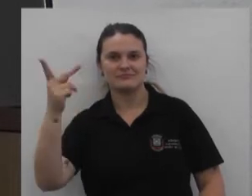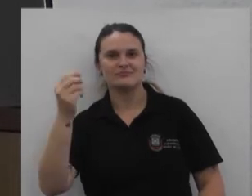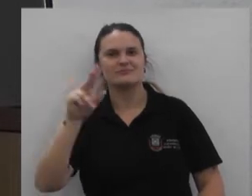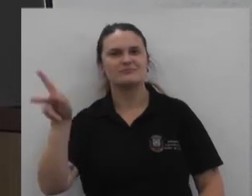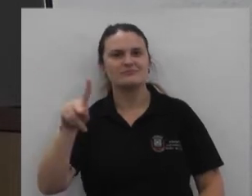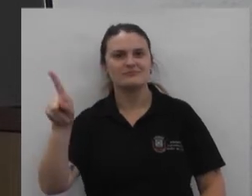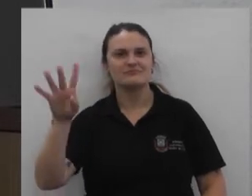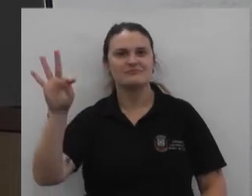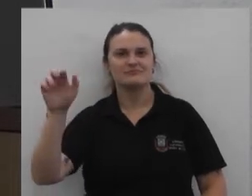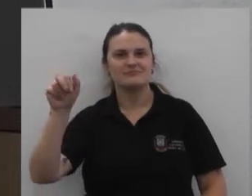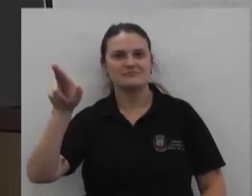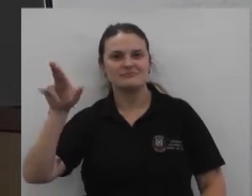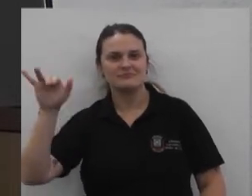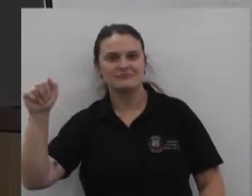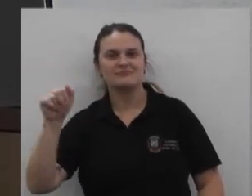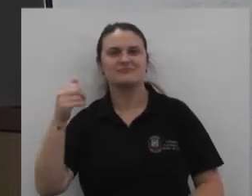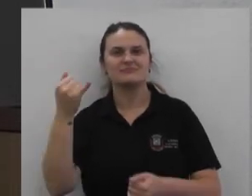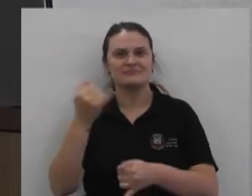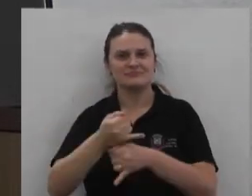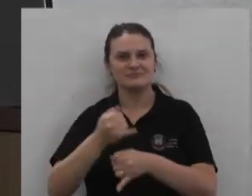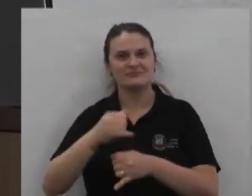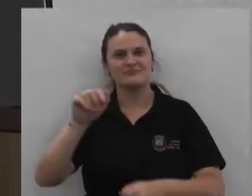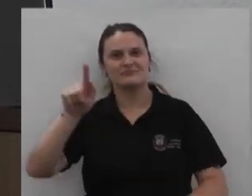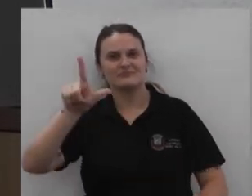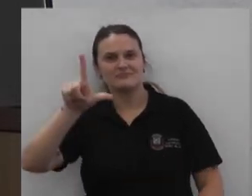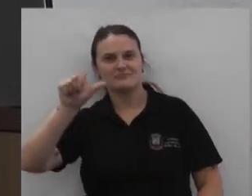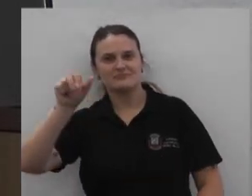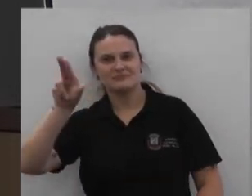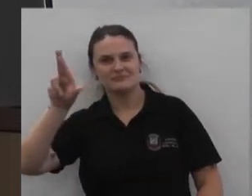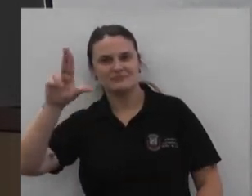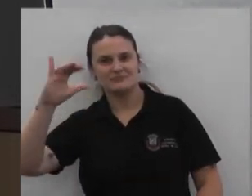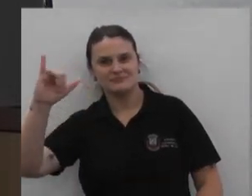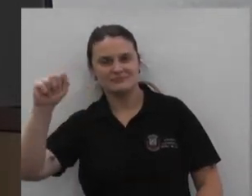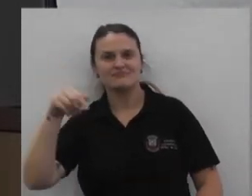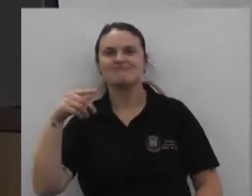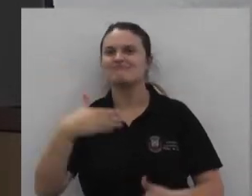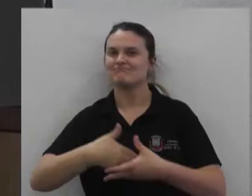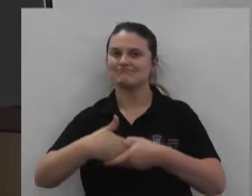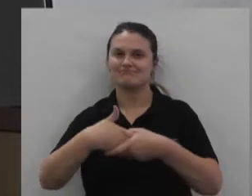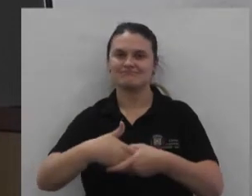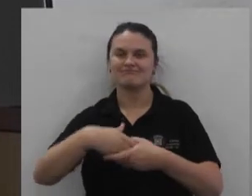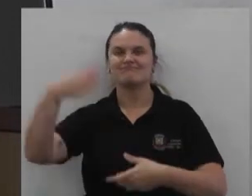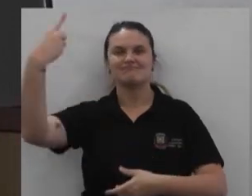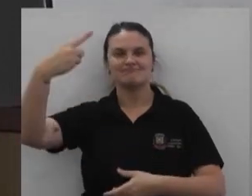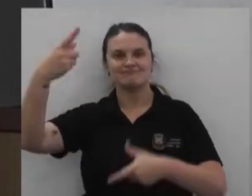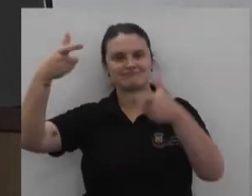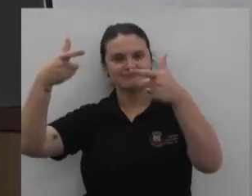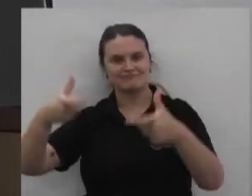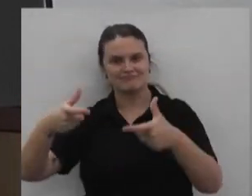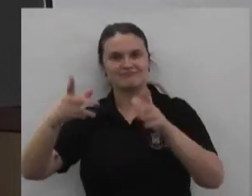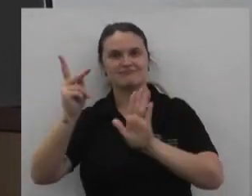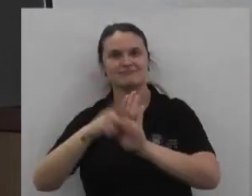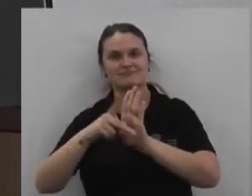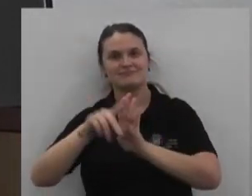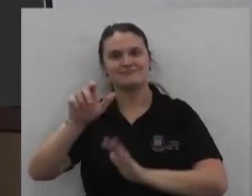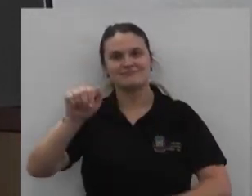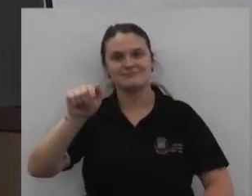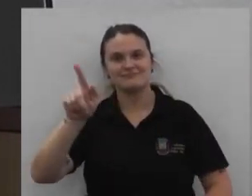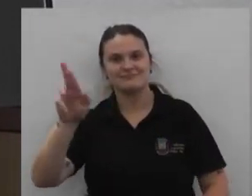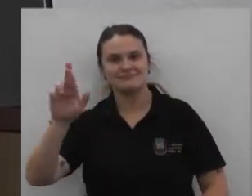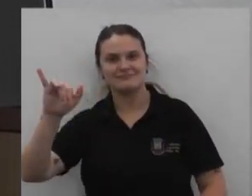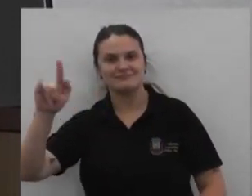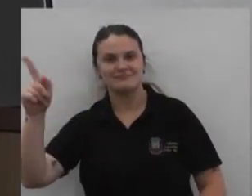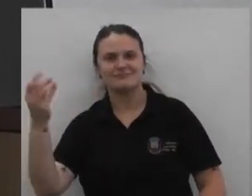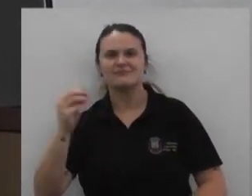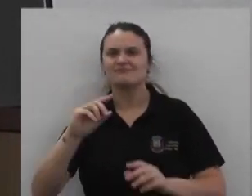E a diretora Glaucia Nogara E toda a equipe da Didi Augusto Estão de parabéns O primeiro lugar no projeto Agrinho Na verdade